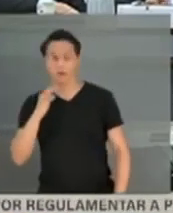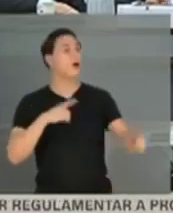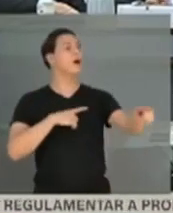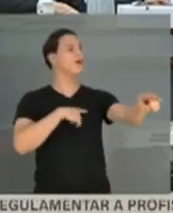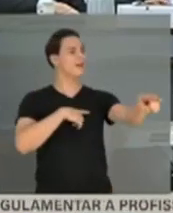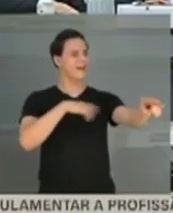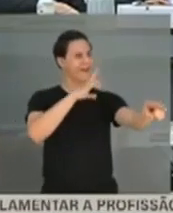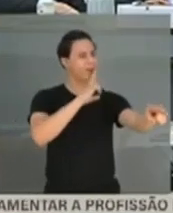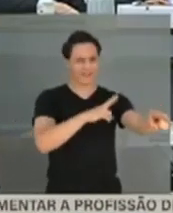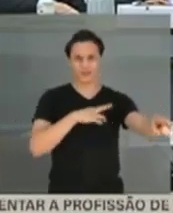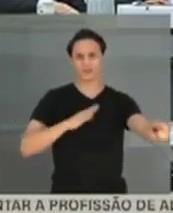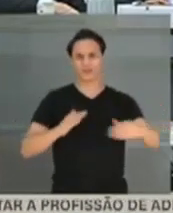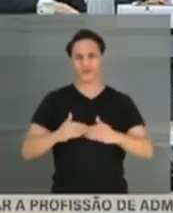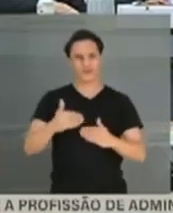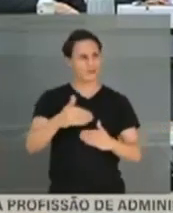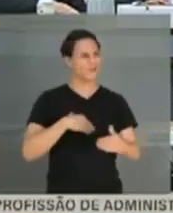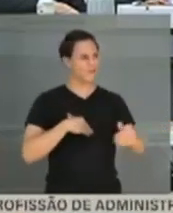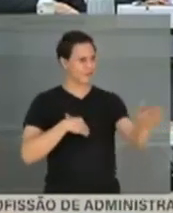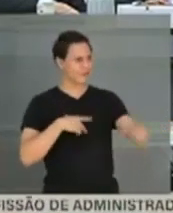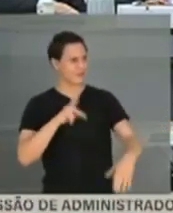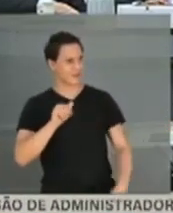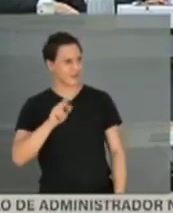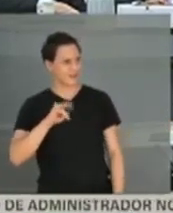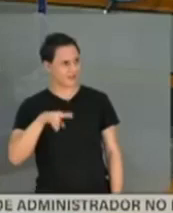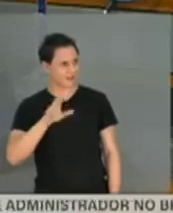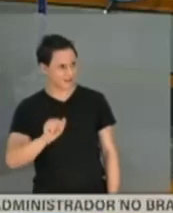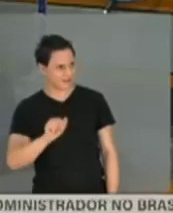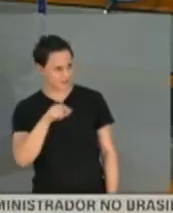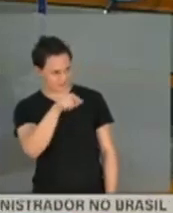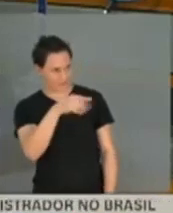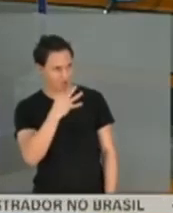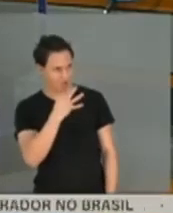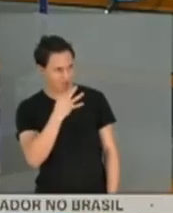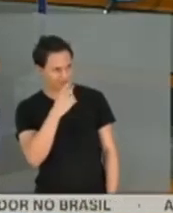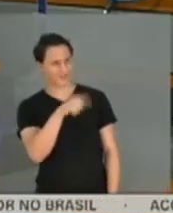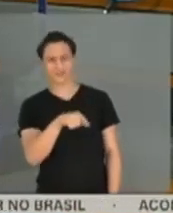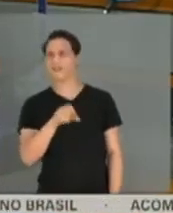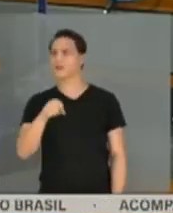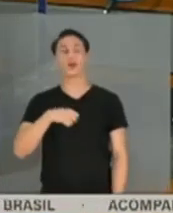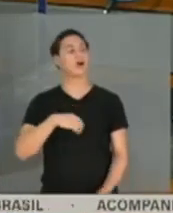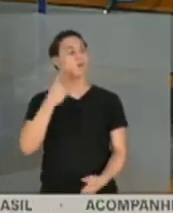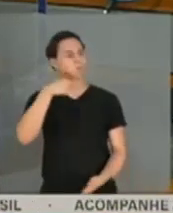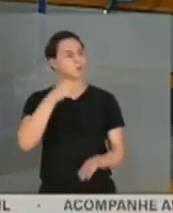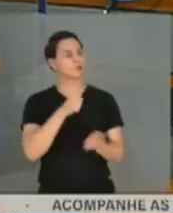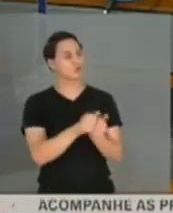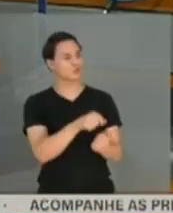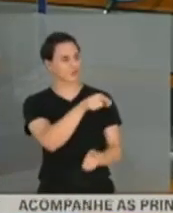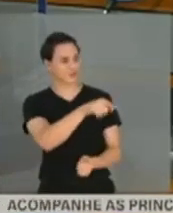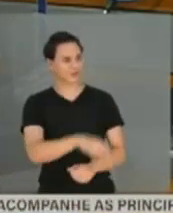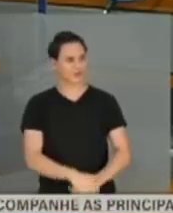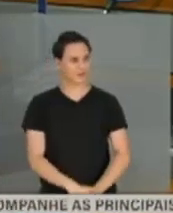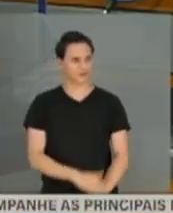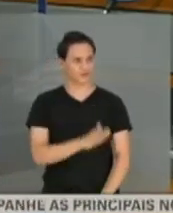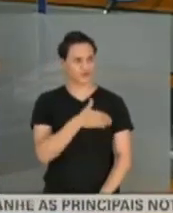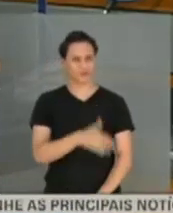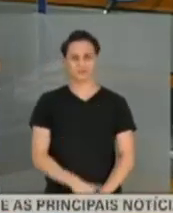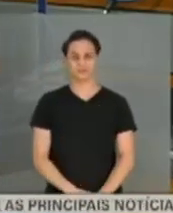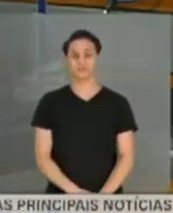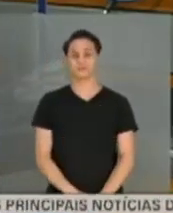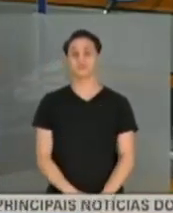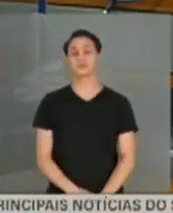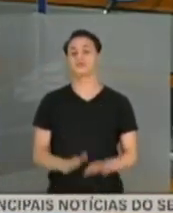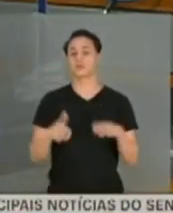O senhor conhece a Karina Cufa, tanto é que ela já foi sua advogada. Em um assunto eleitoral, em um assunto